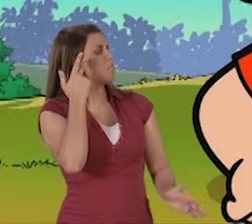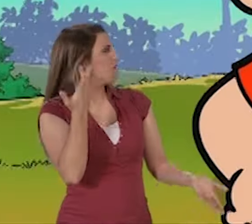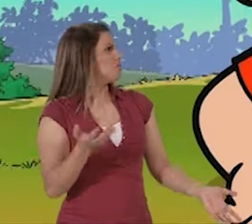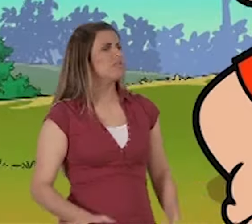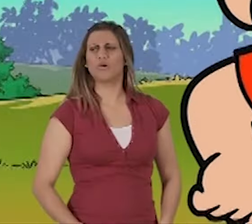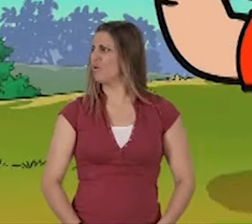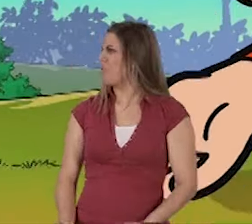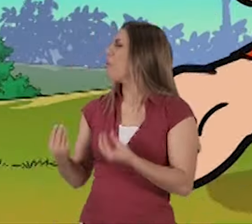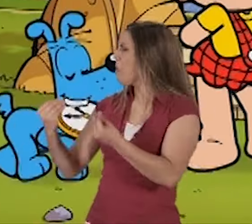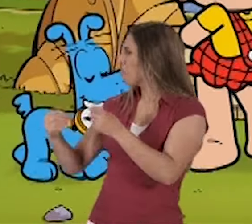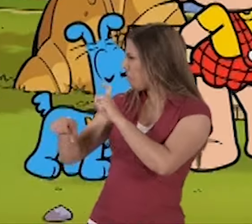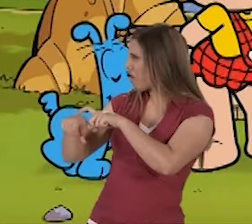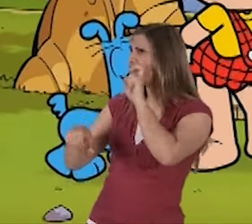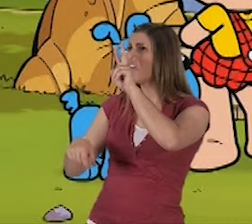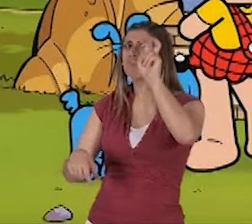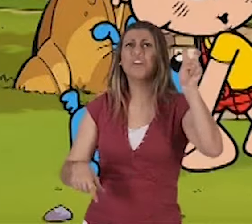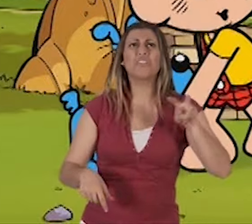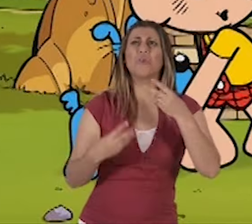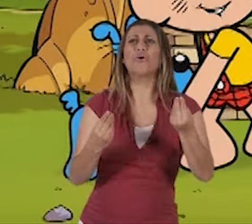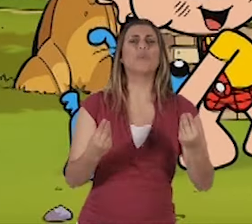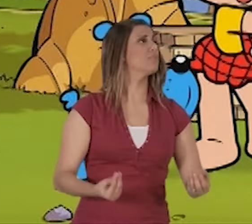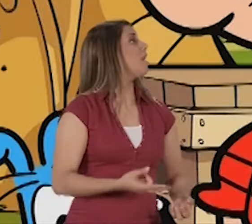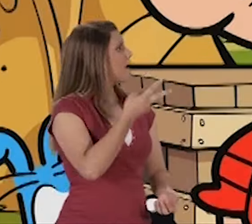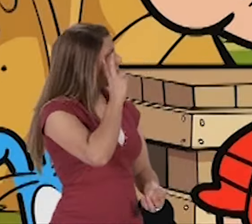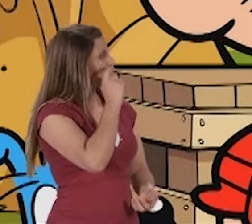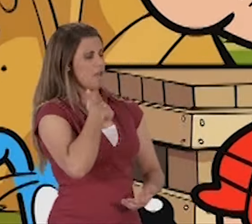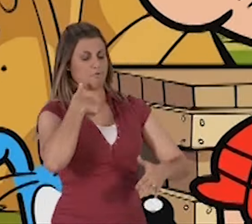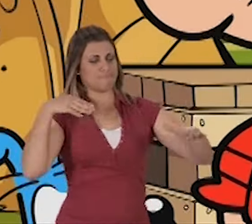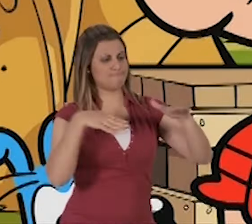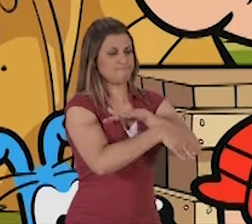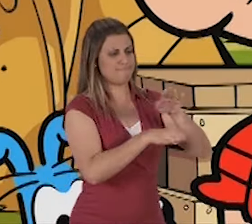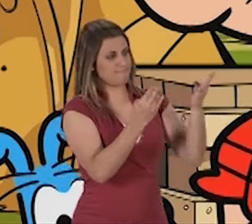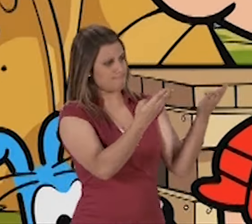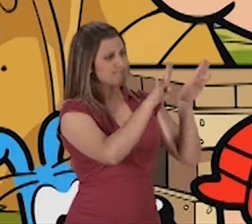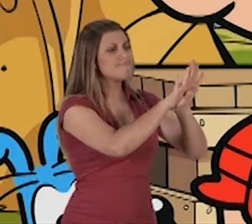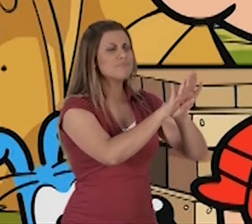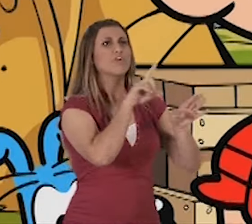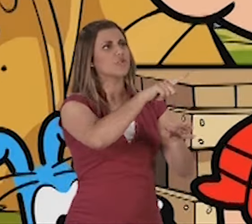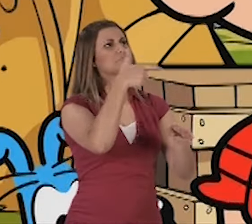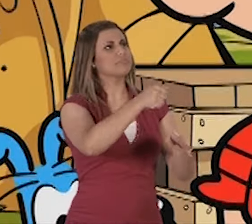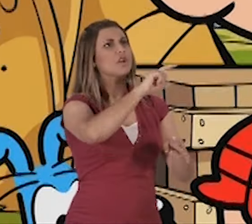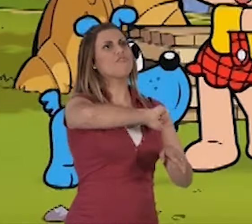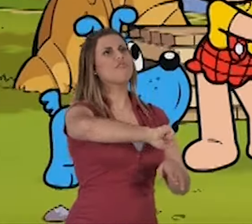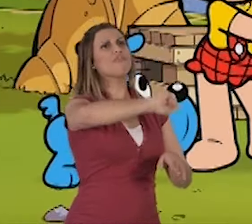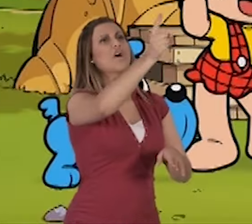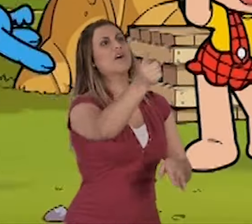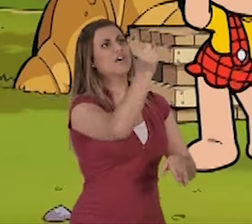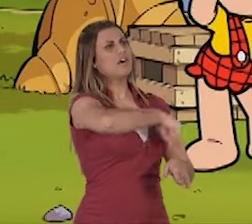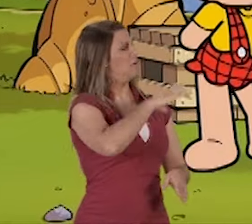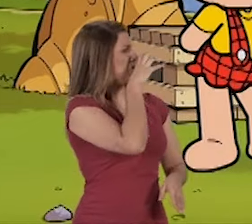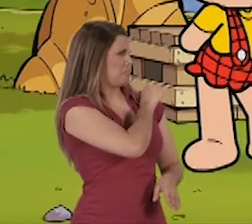né? Como é que deu tempo de você ver isso tudo? Ah, na flecha, eu voltei no segundo exato em que você me enviou!